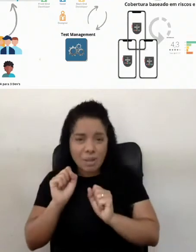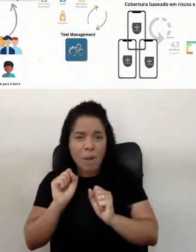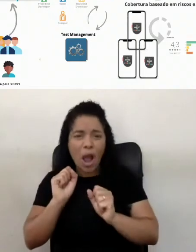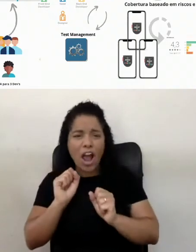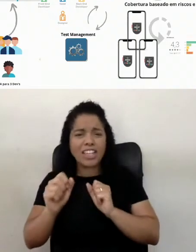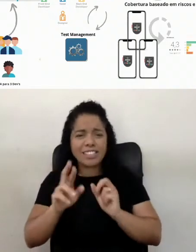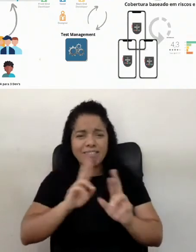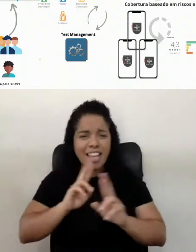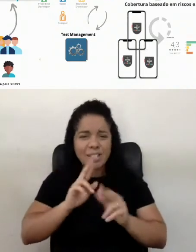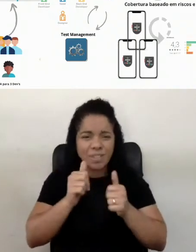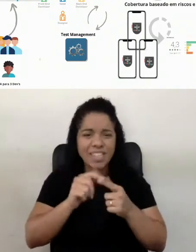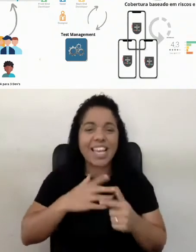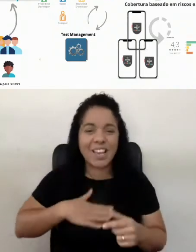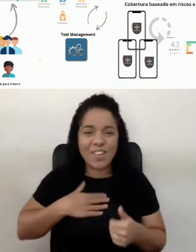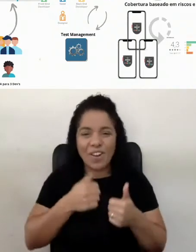pegada aí que eu gosto. Vamos lá.